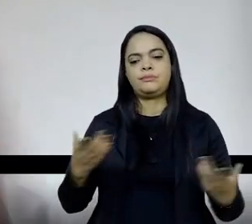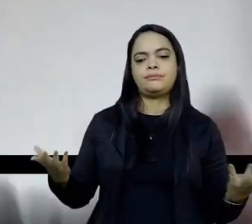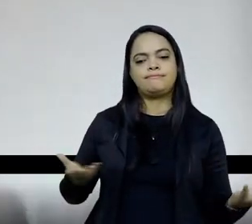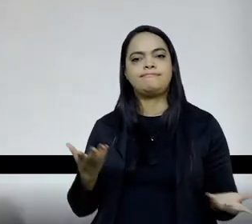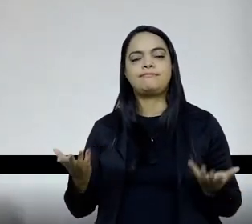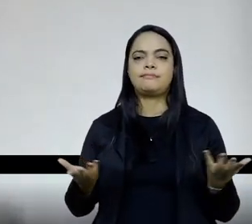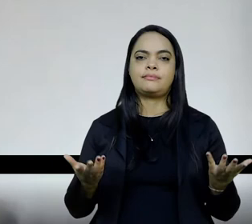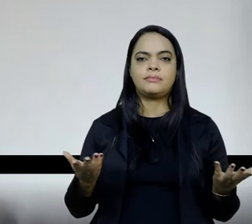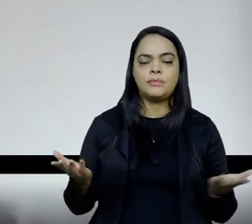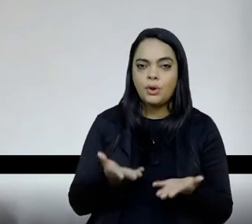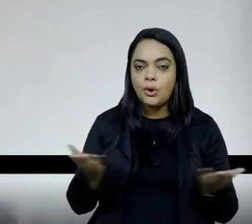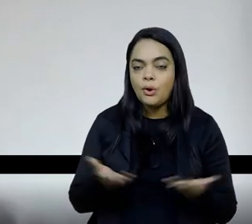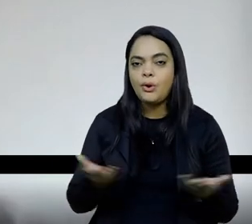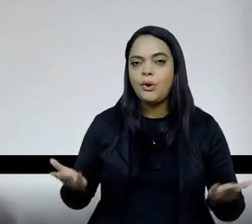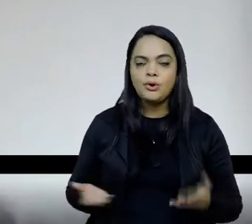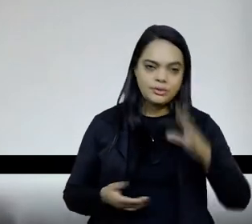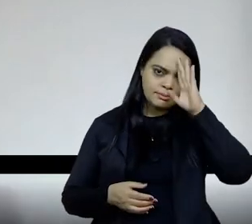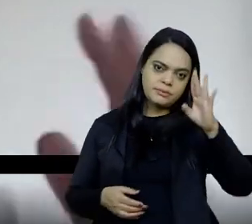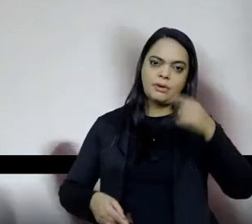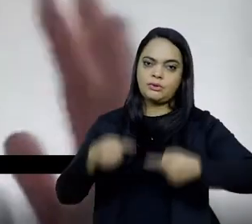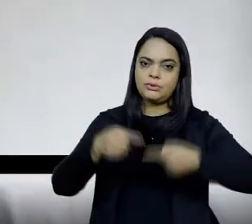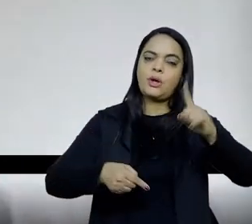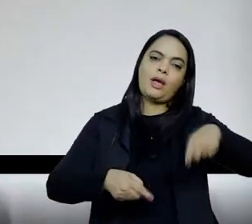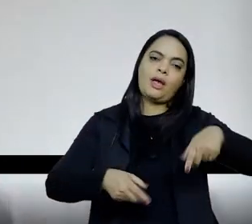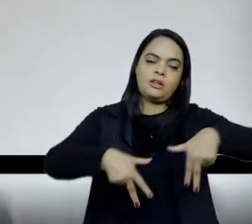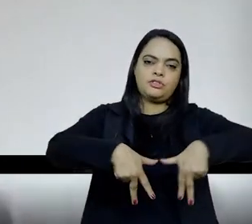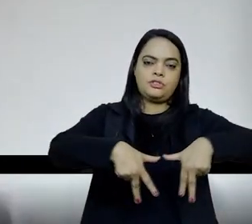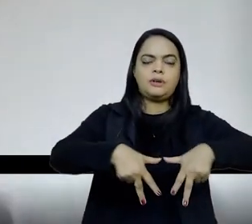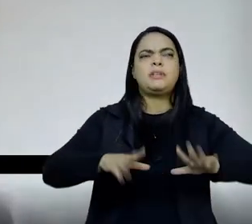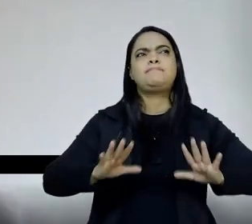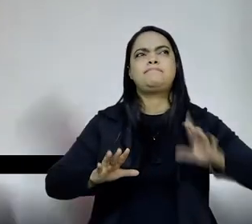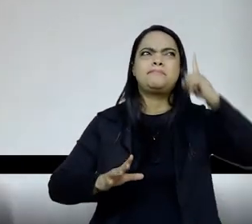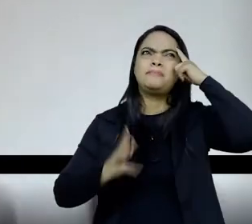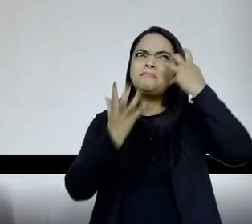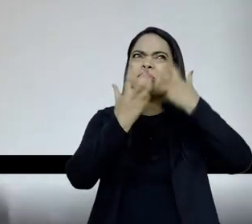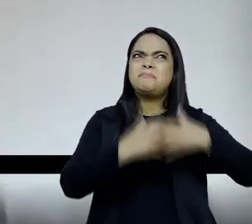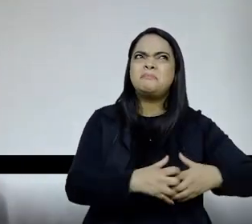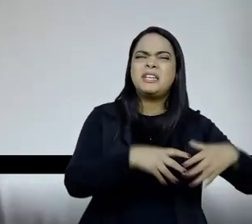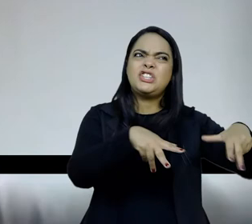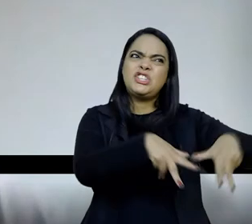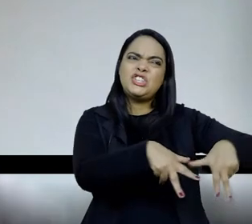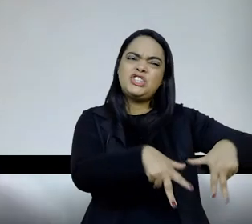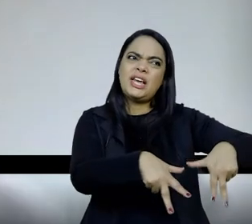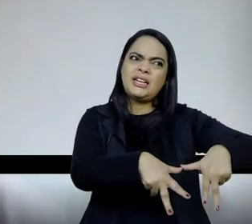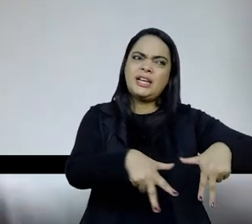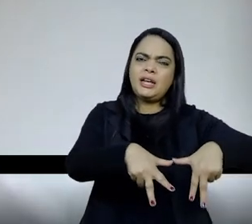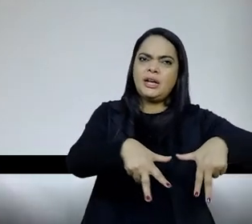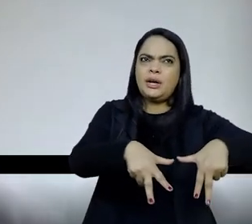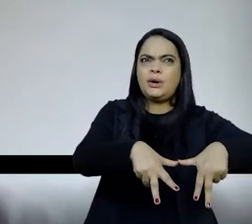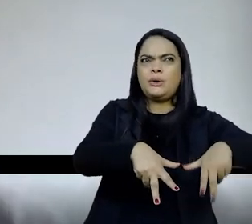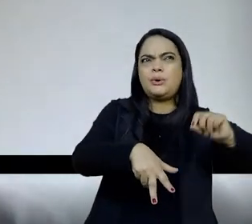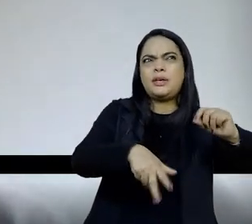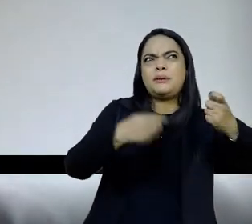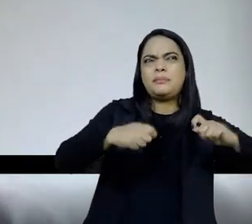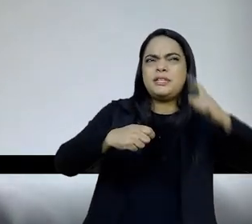mais up to date aí do que a questão de gênero, mas, assim, se a gente pensa com gênero, pensar que necessariamente